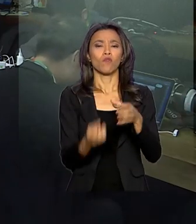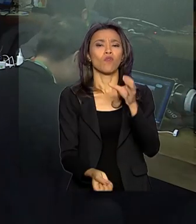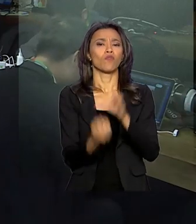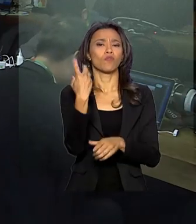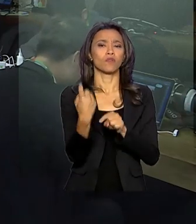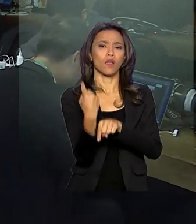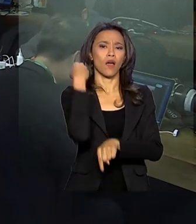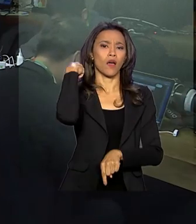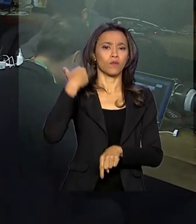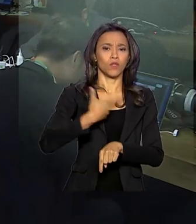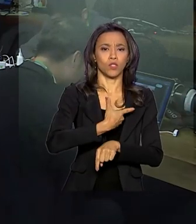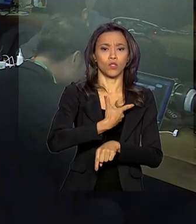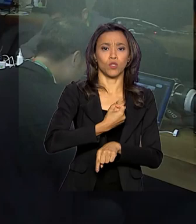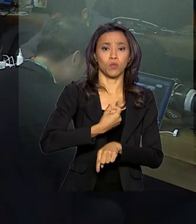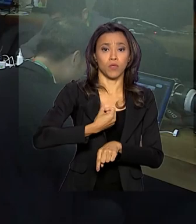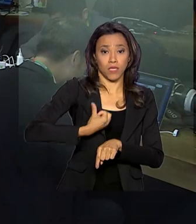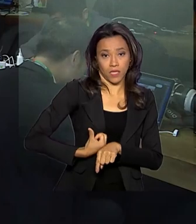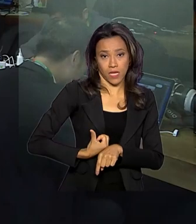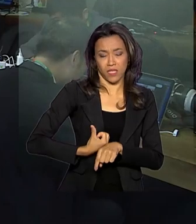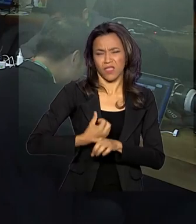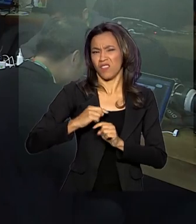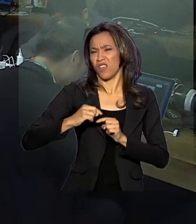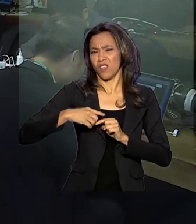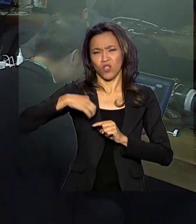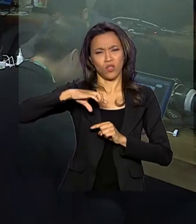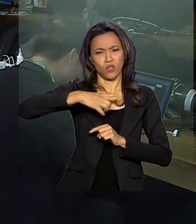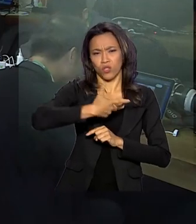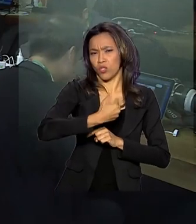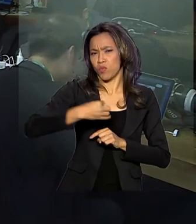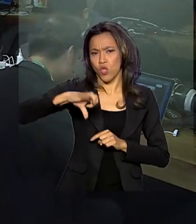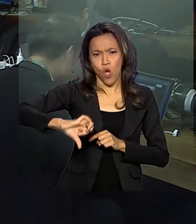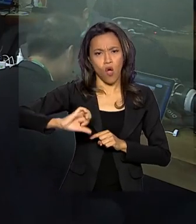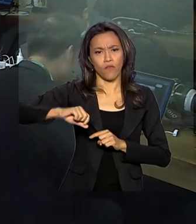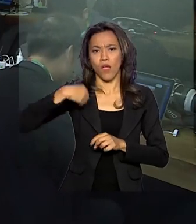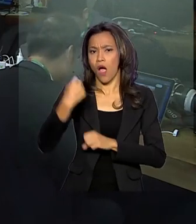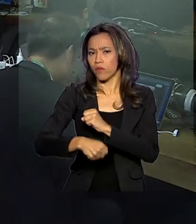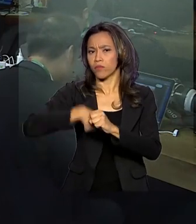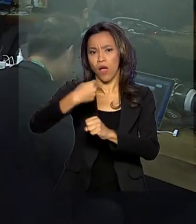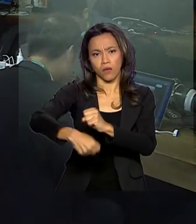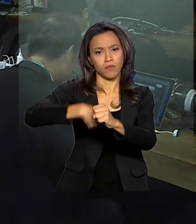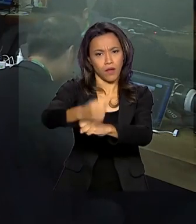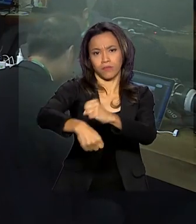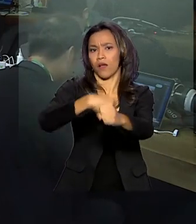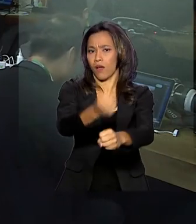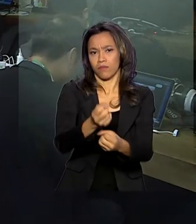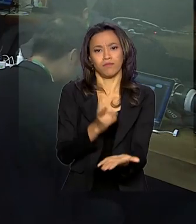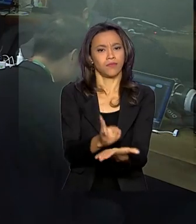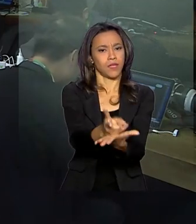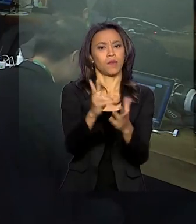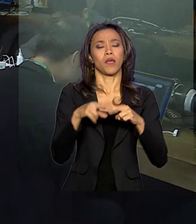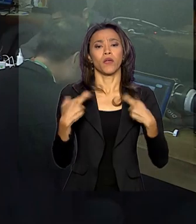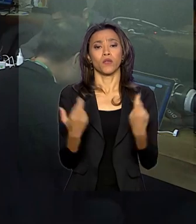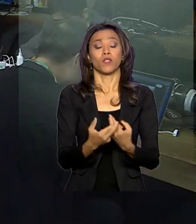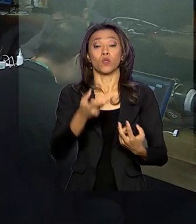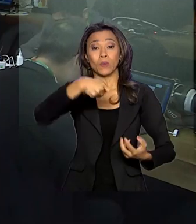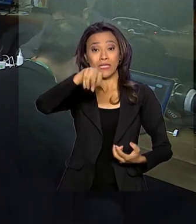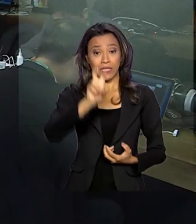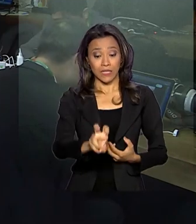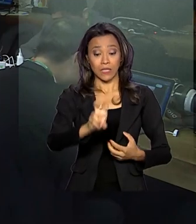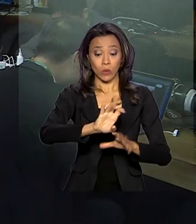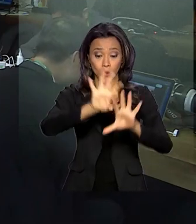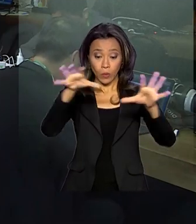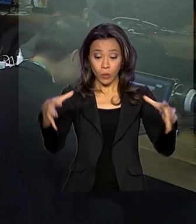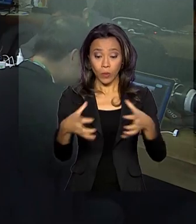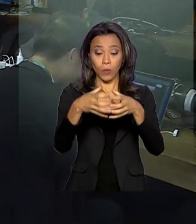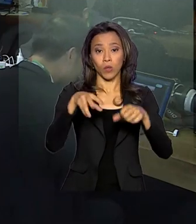2006 e, desde 2009, essas reuniões acontecem anualmente. Juntos, os cinco países, Brasil, Rússia,